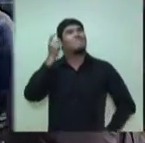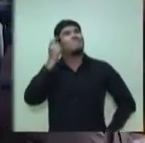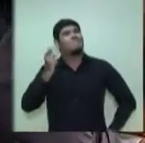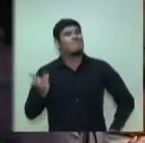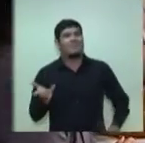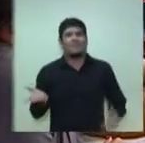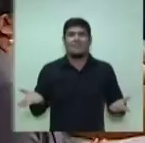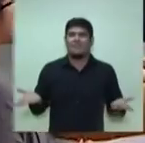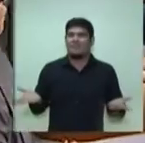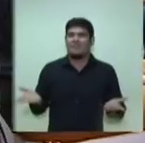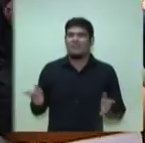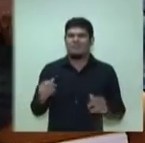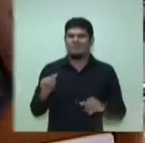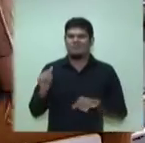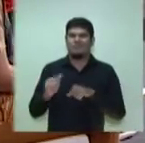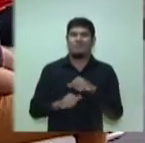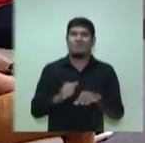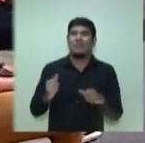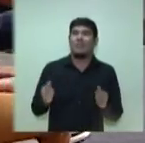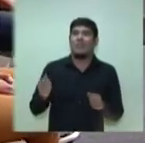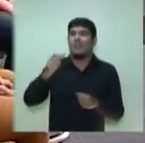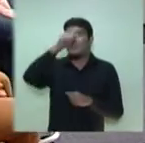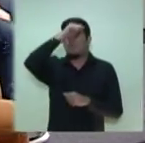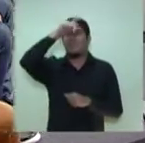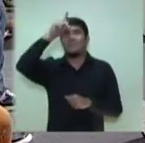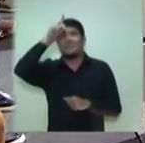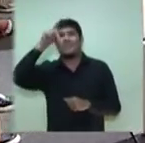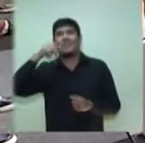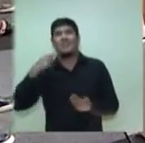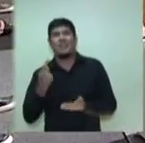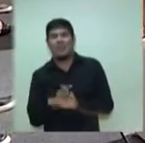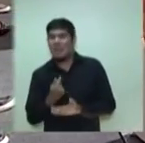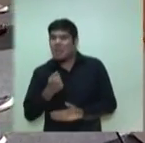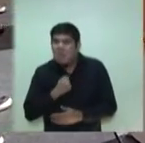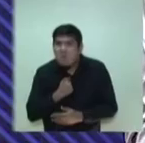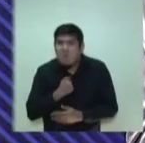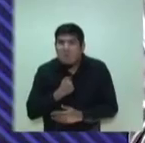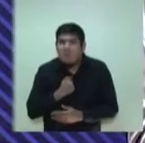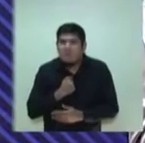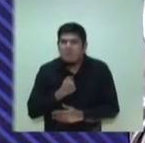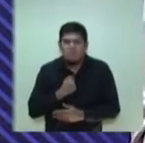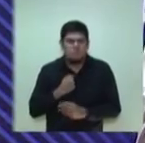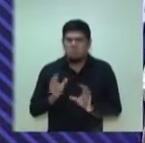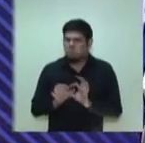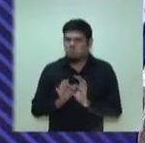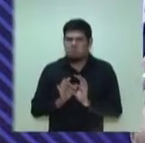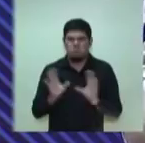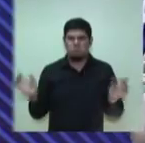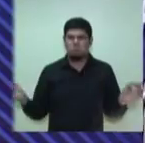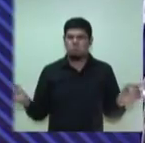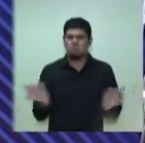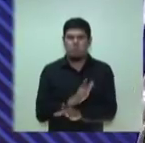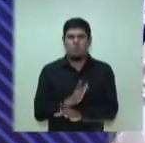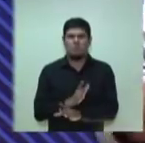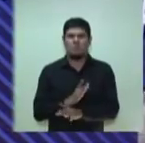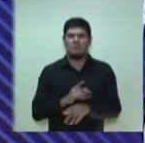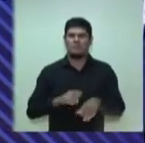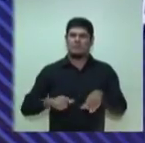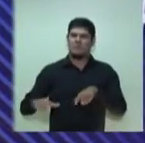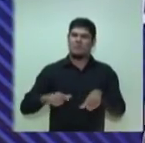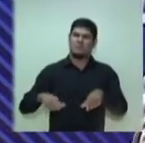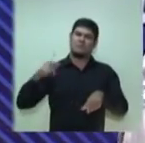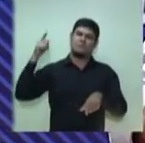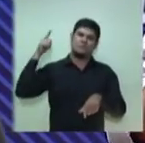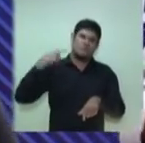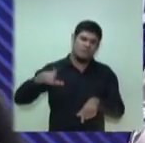posição de quem porventura a tenha cometido. De minha parte, eu estou muito pronto para trabalhar mais ainda com quem já